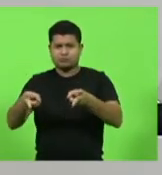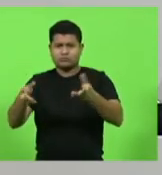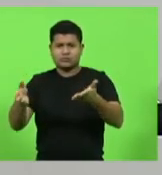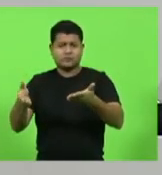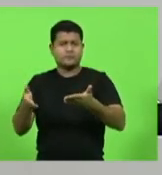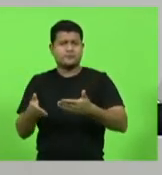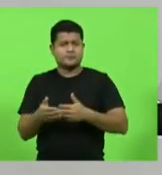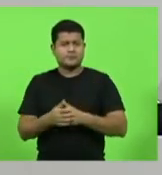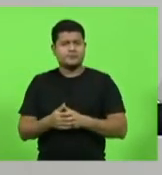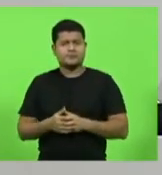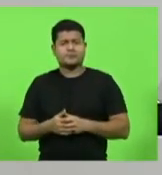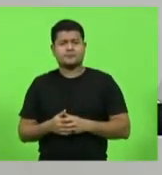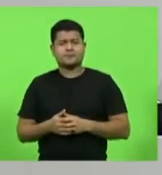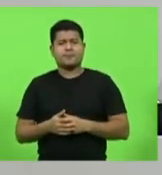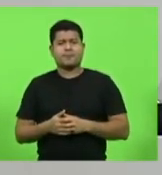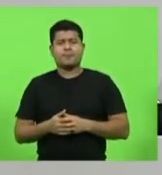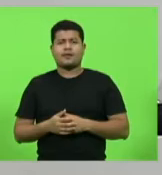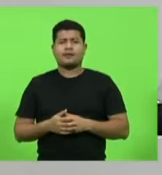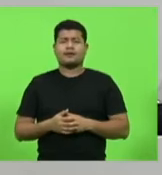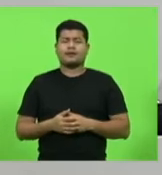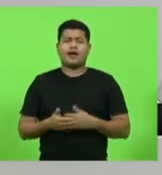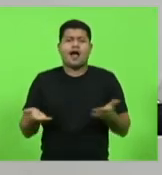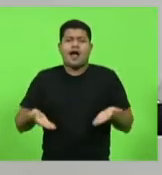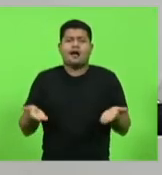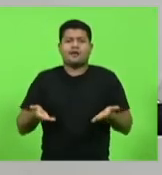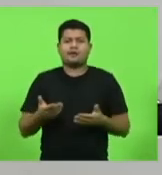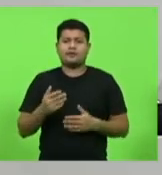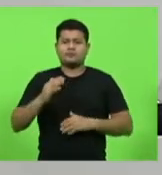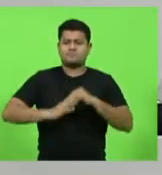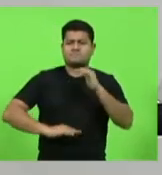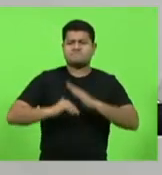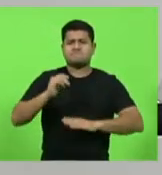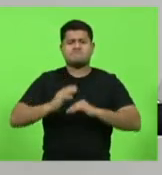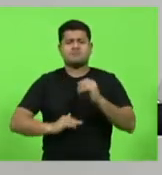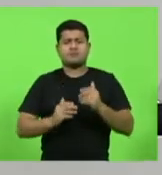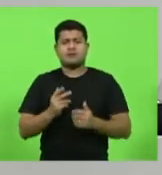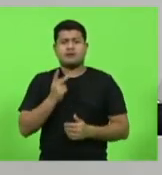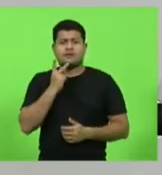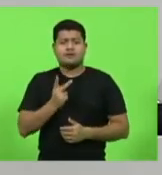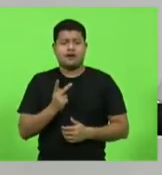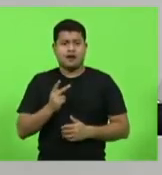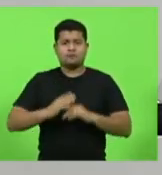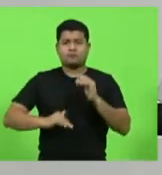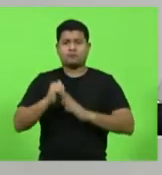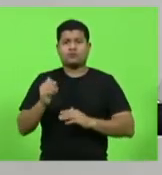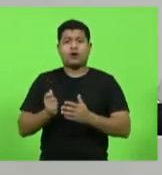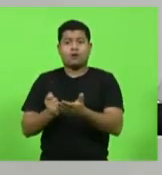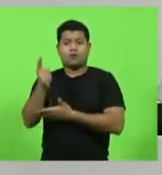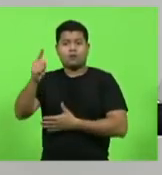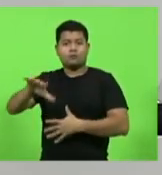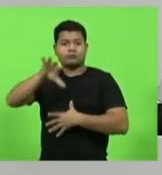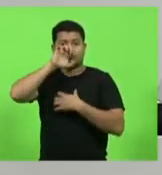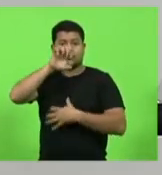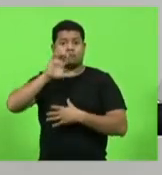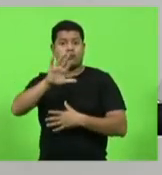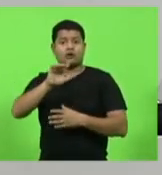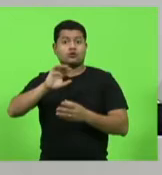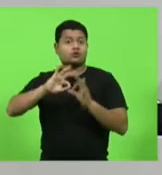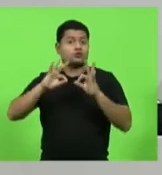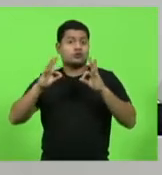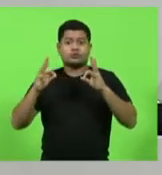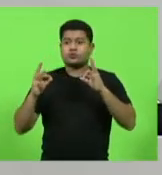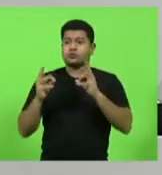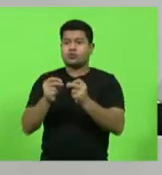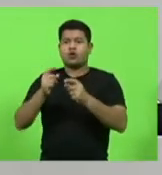e dizer que a atuação, não só da compra dos respiradores, mas da compra de todos os insumos que foram